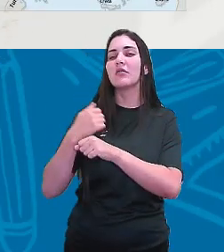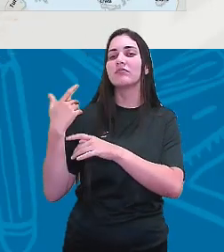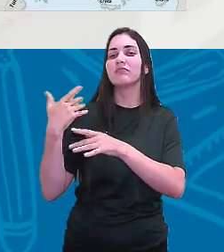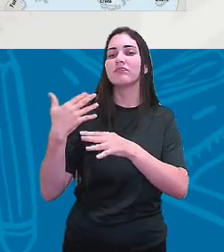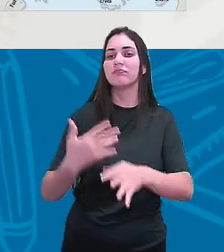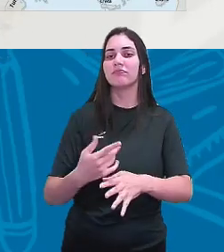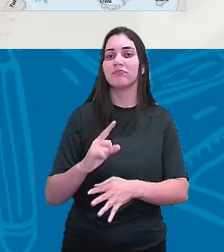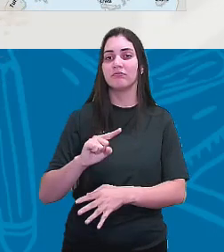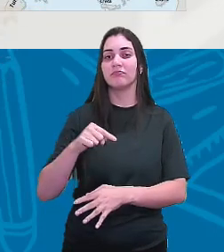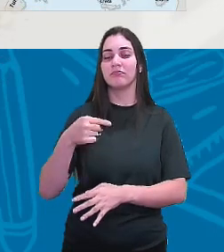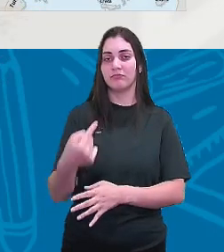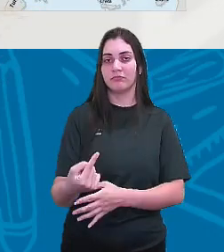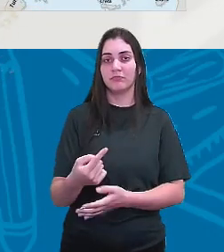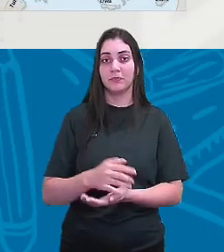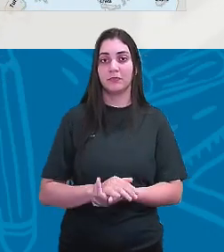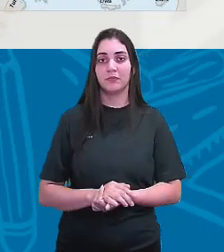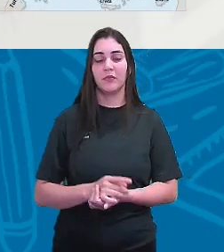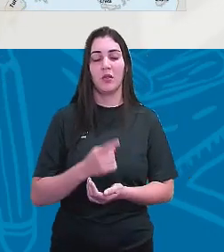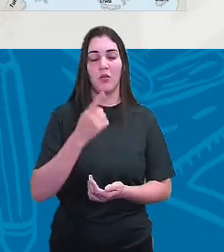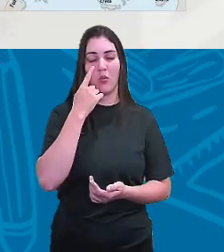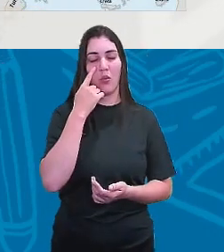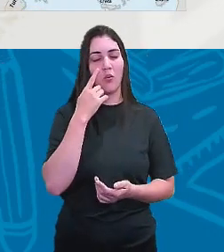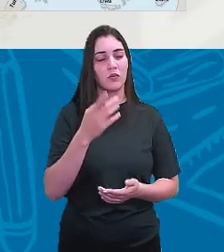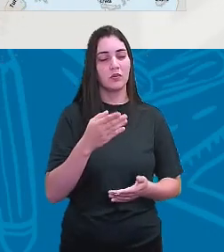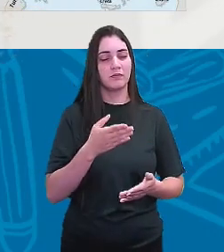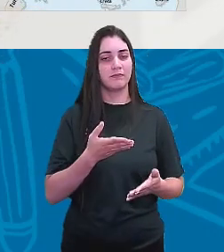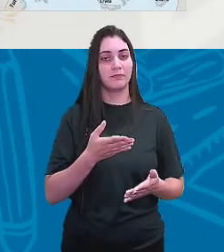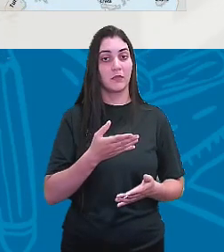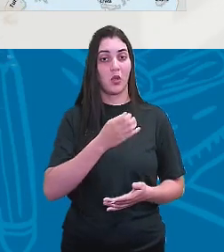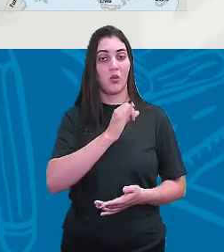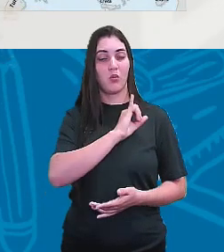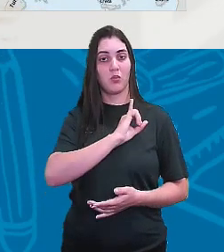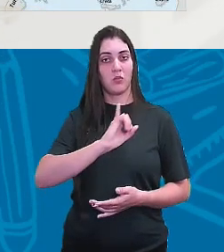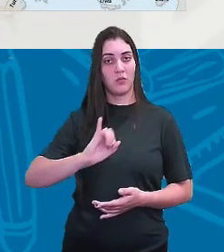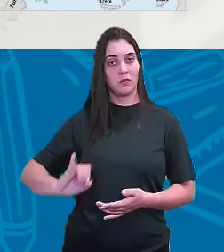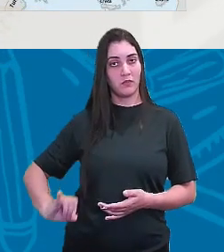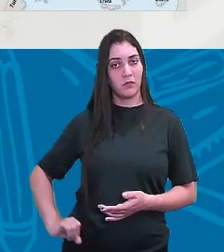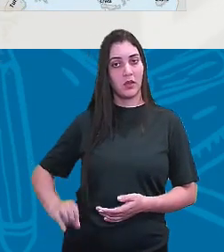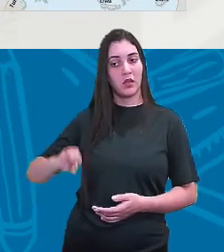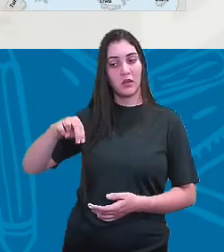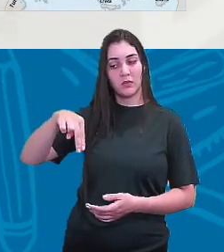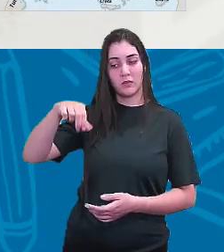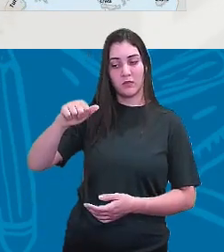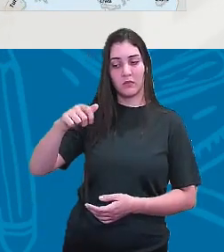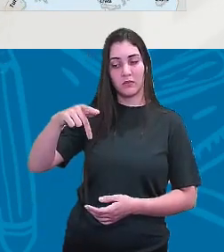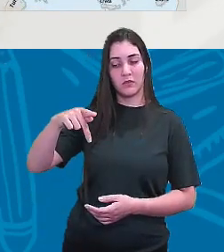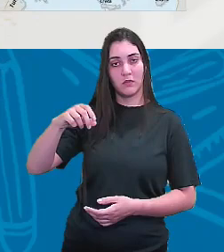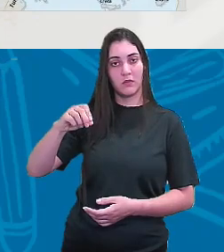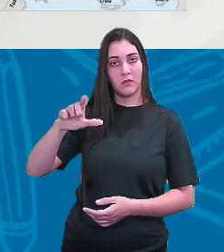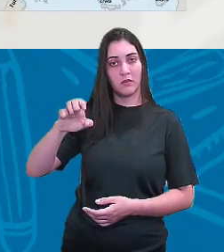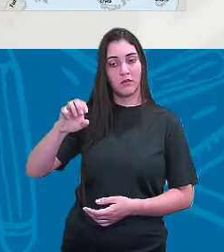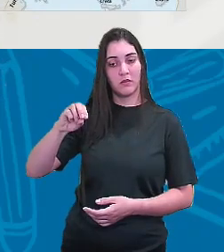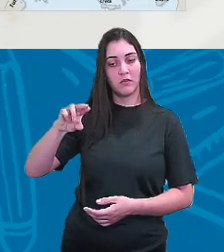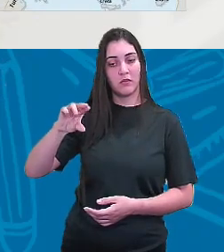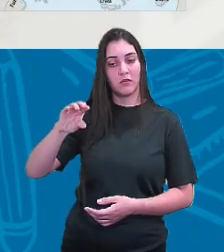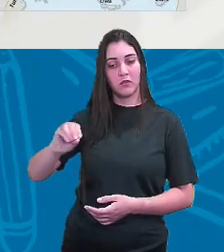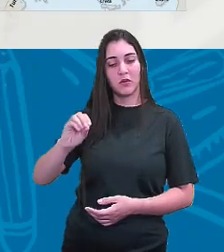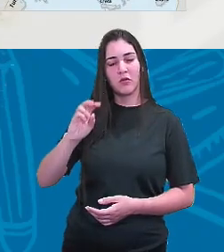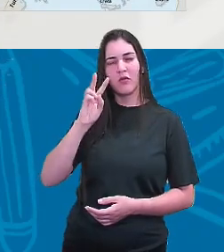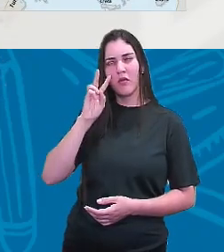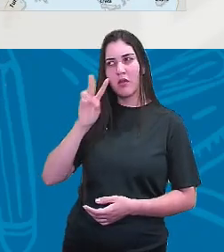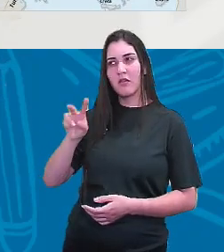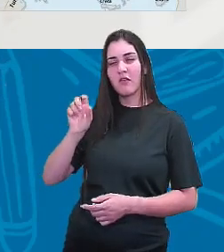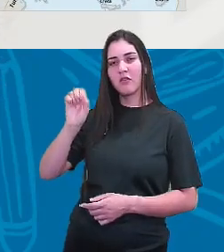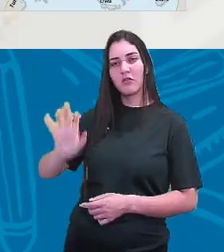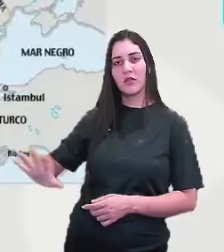o Império Napoleônico, ele estava, e vocês podem observar